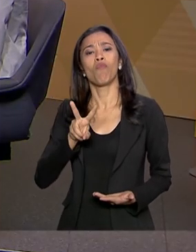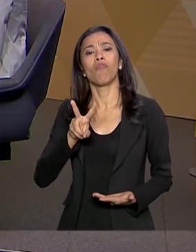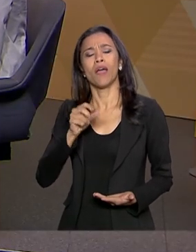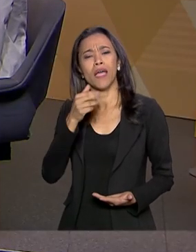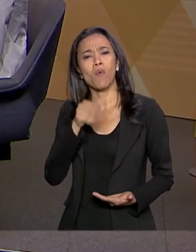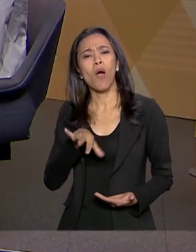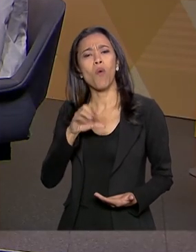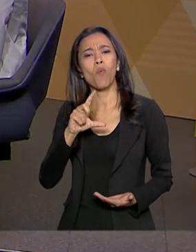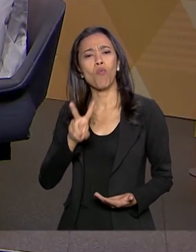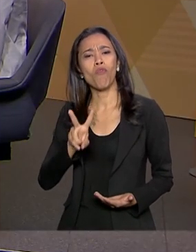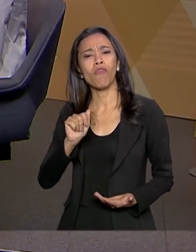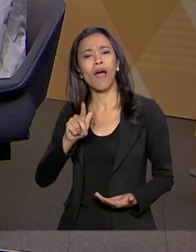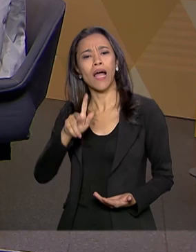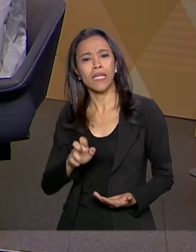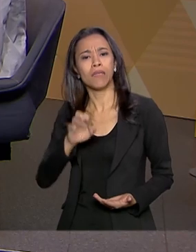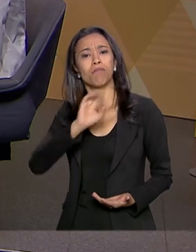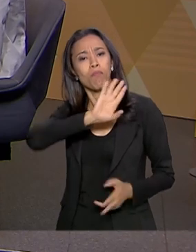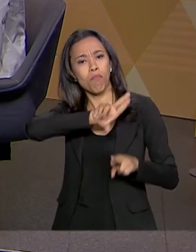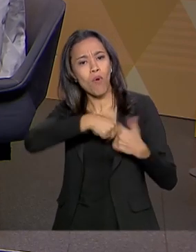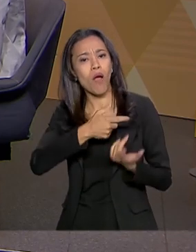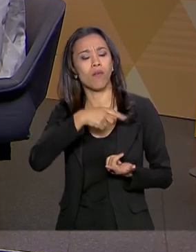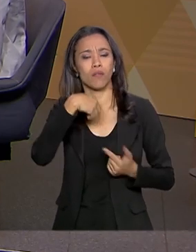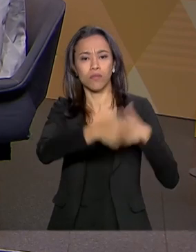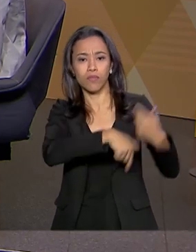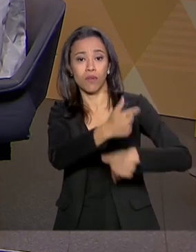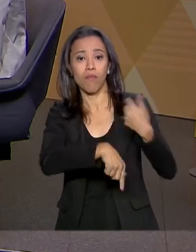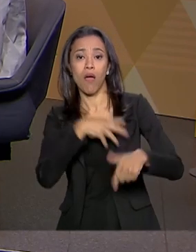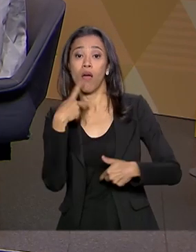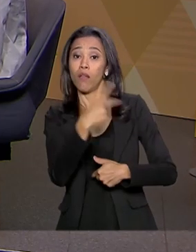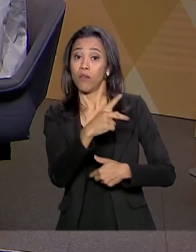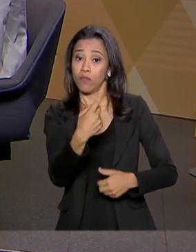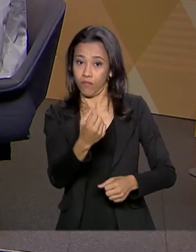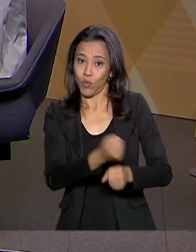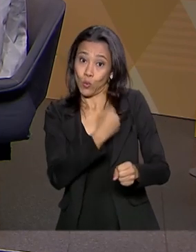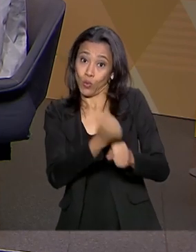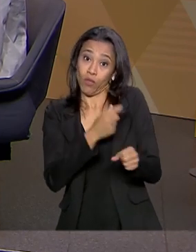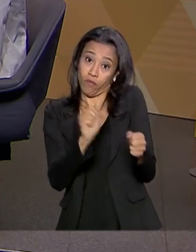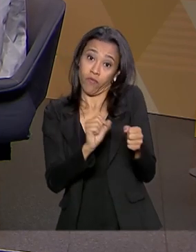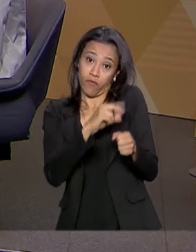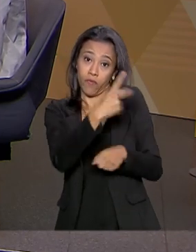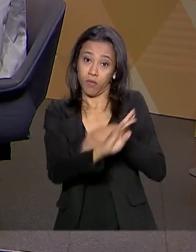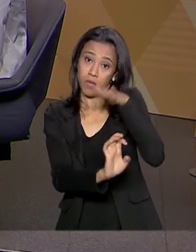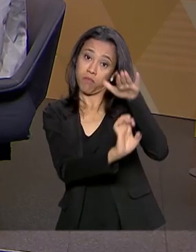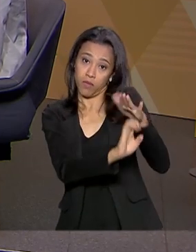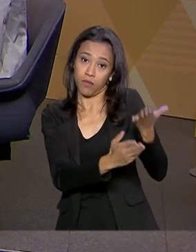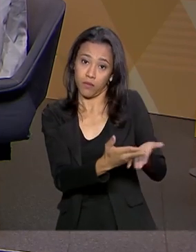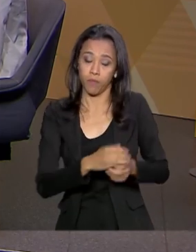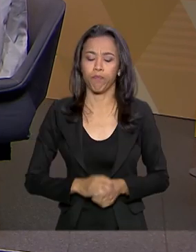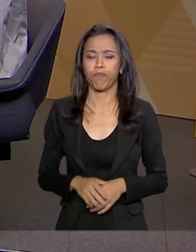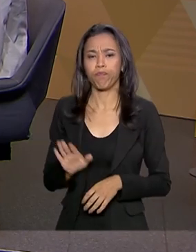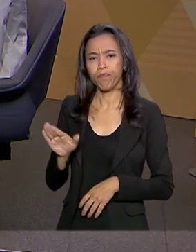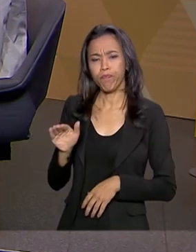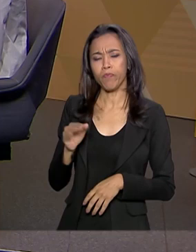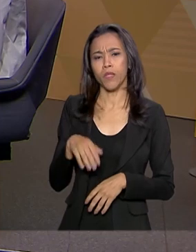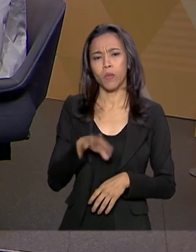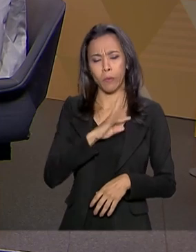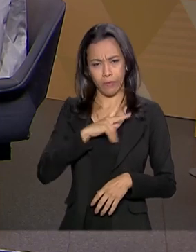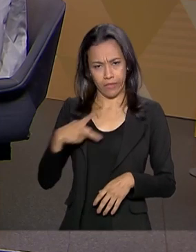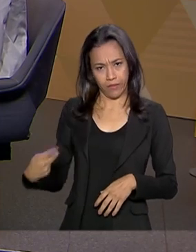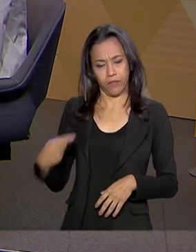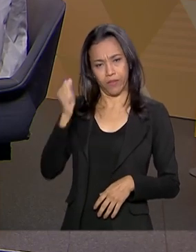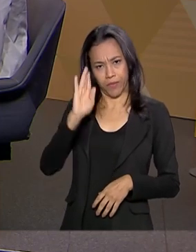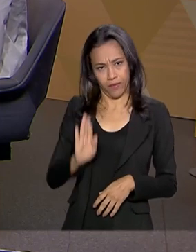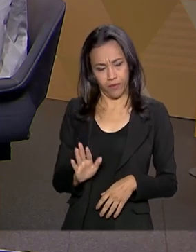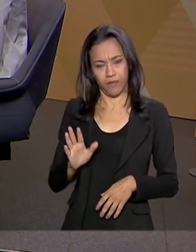seria a contraprestação por esses investimentos feitos pela iniciativa privada. O próprio presidente da República, Jair Bolsonaro, já